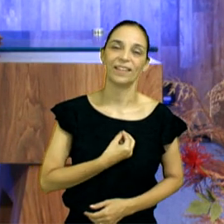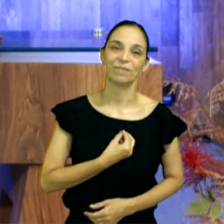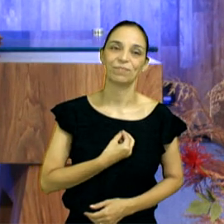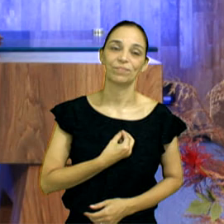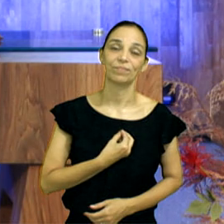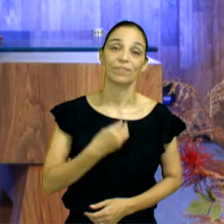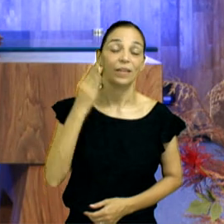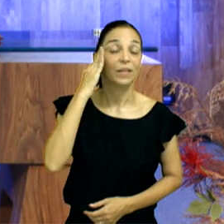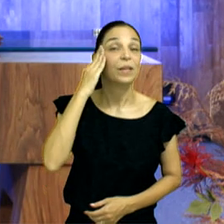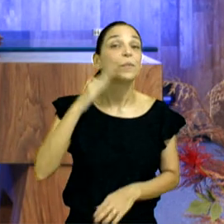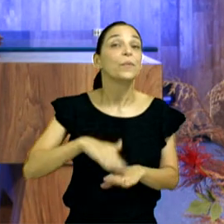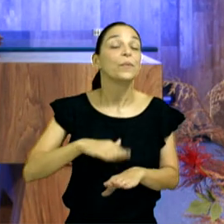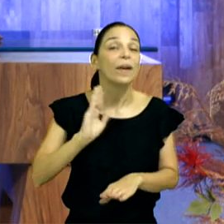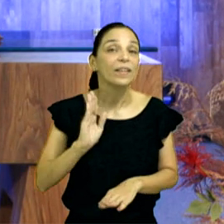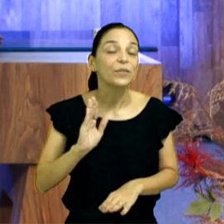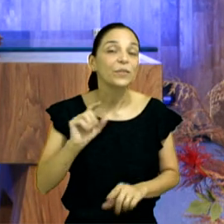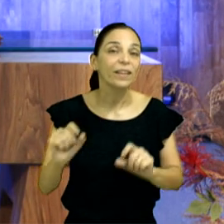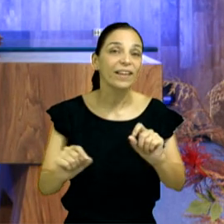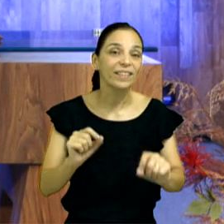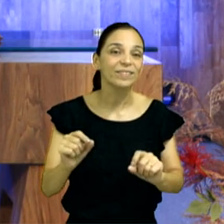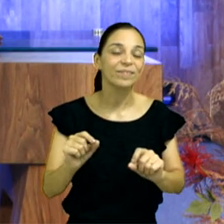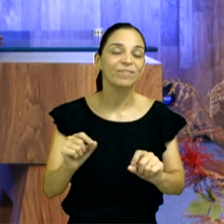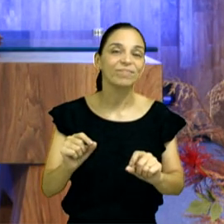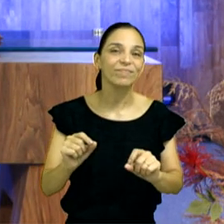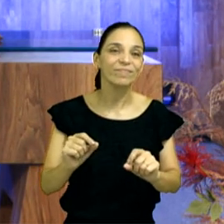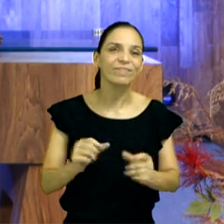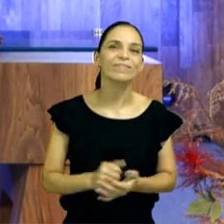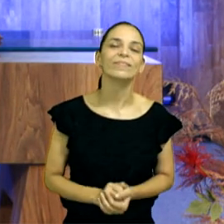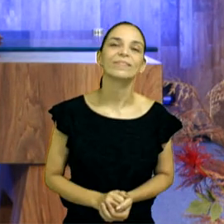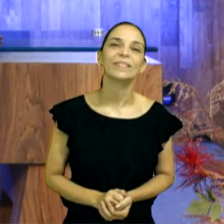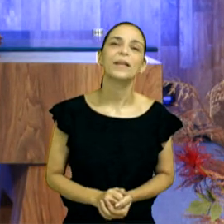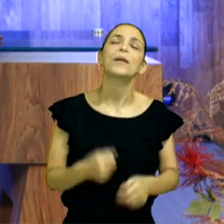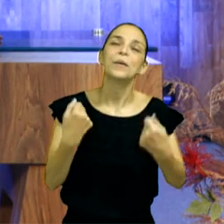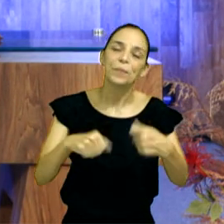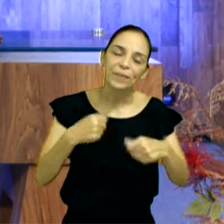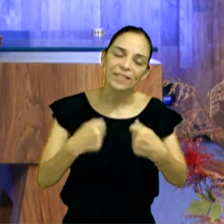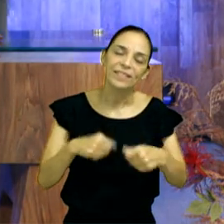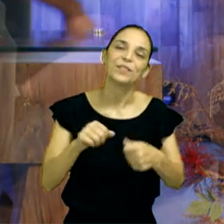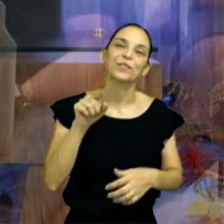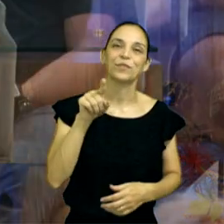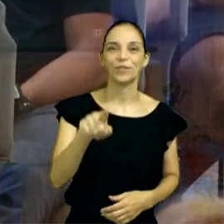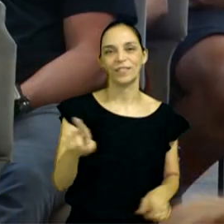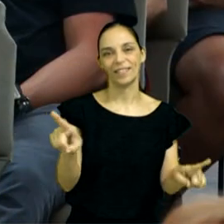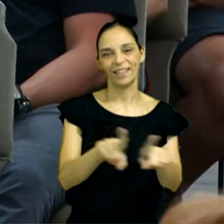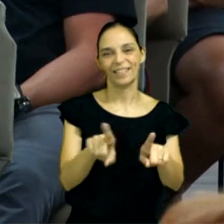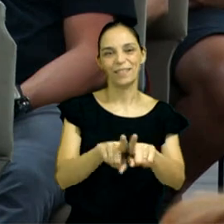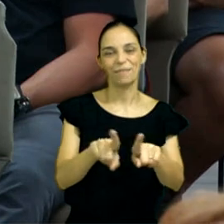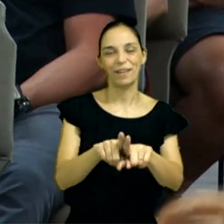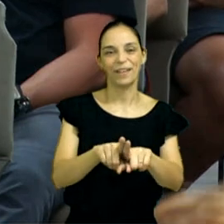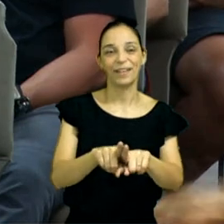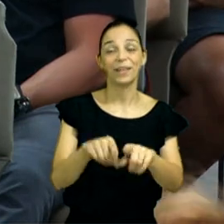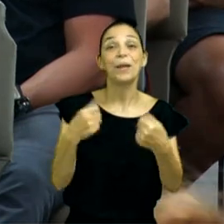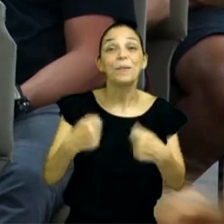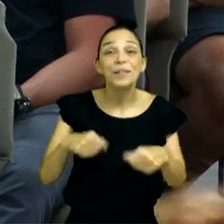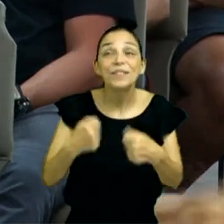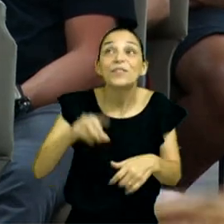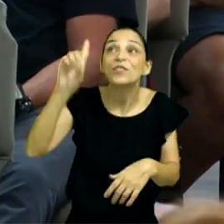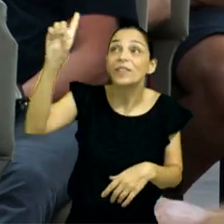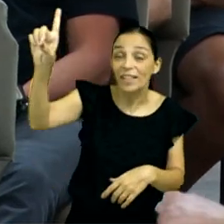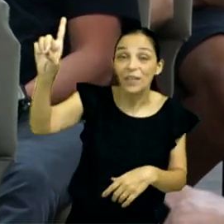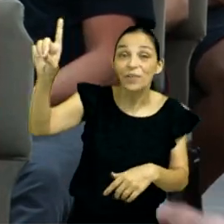E sabe o que é mais? Fala para quem está do seu lado, eu preciso de você também. Preciso de Deus, eu preciso de você.